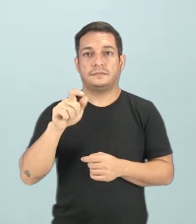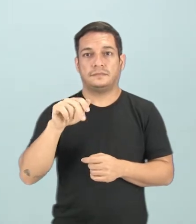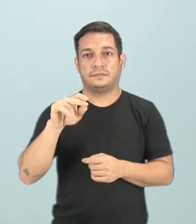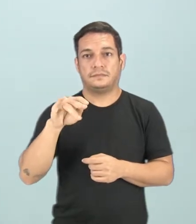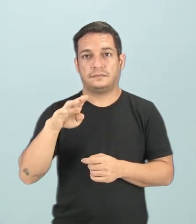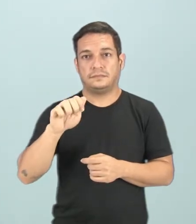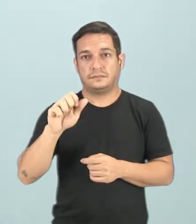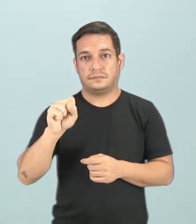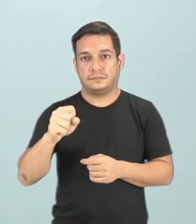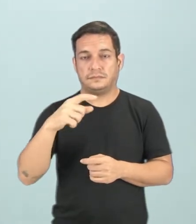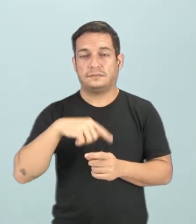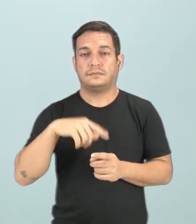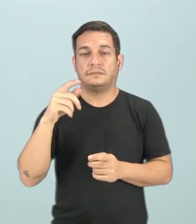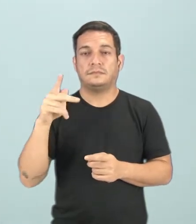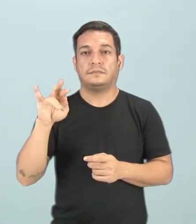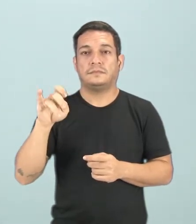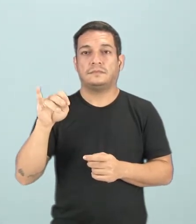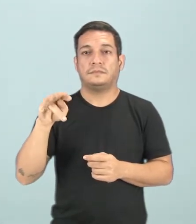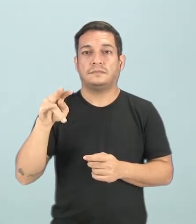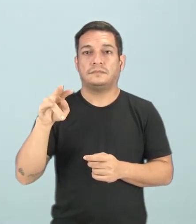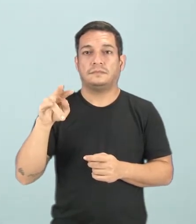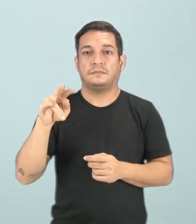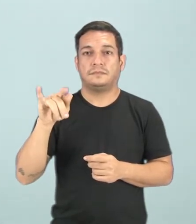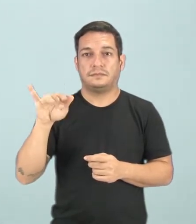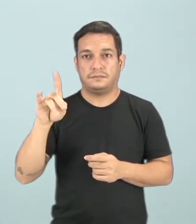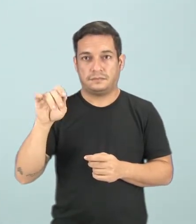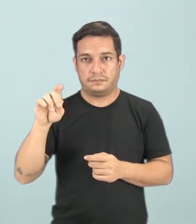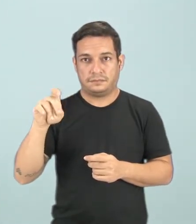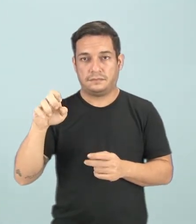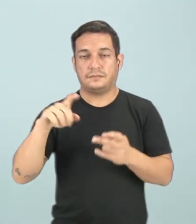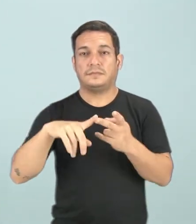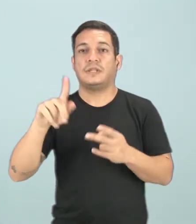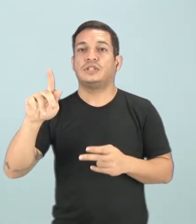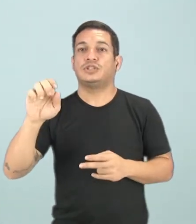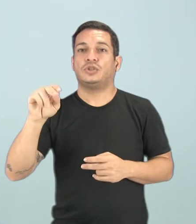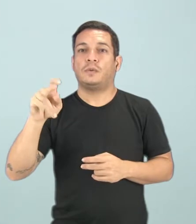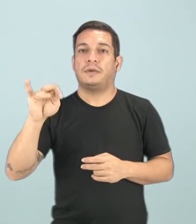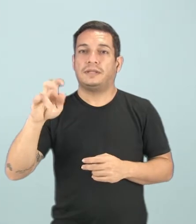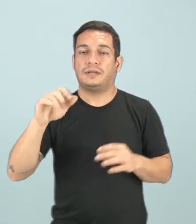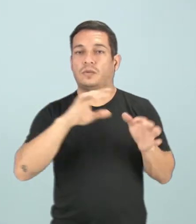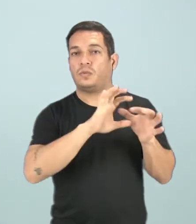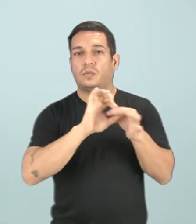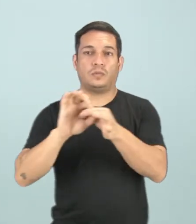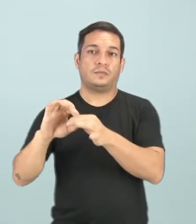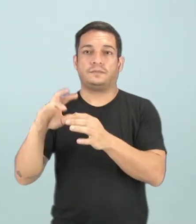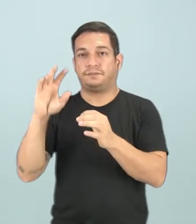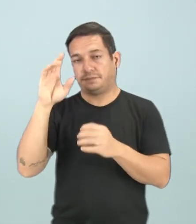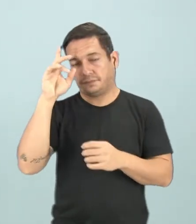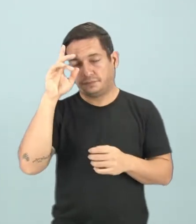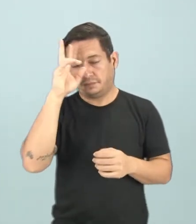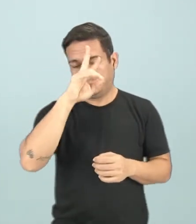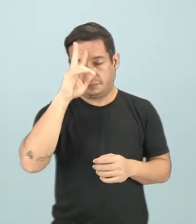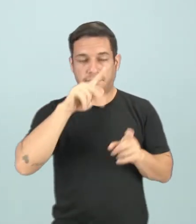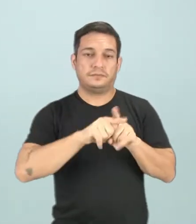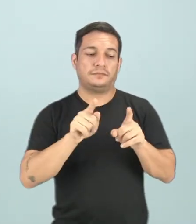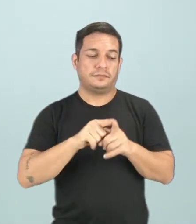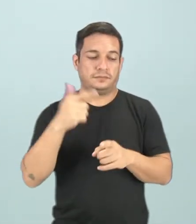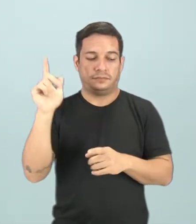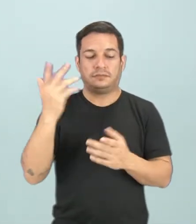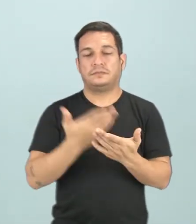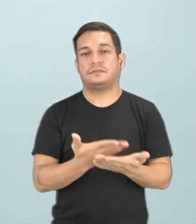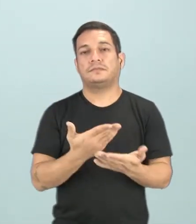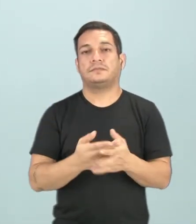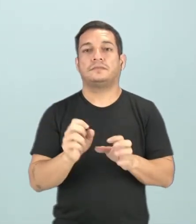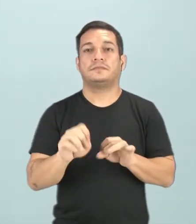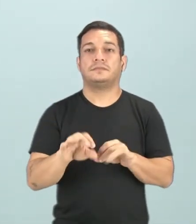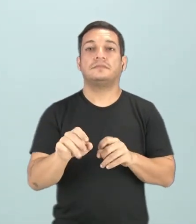primitivos da geometria. Então, a gente trabalhou o contexto histórico e depois, na outra aula, gente trabalhou